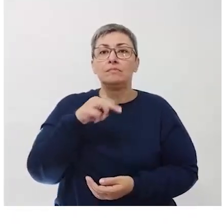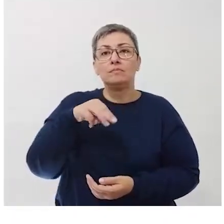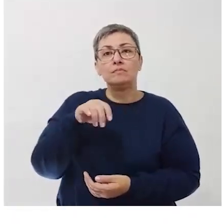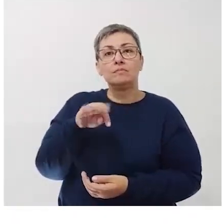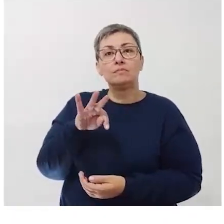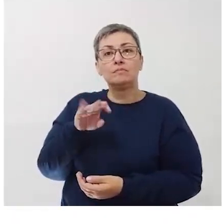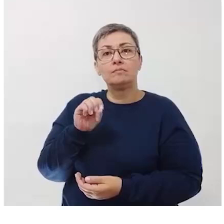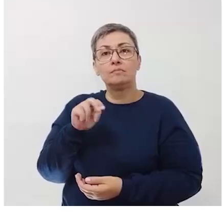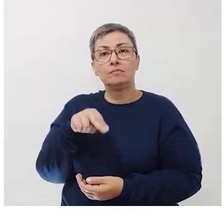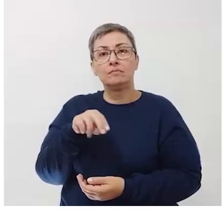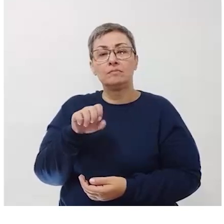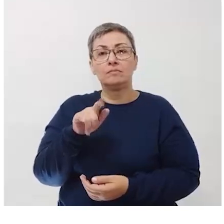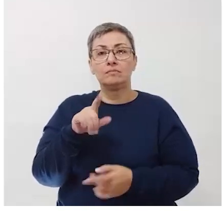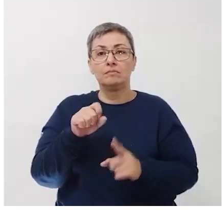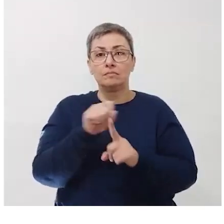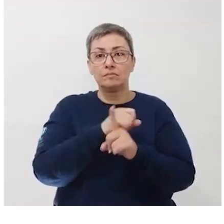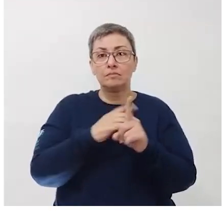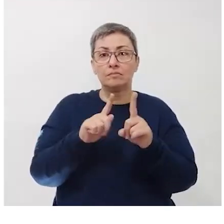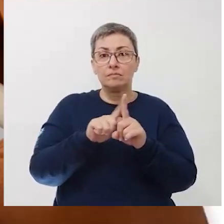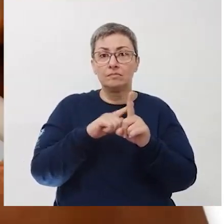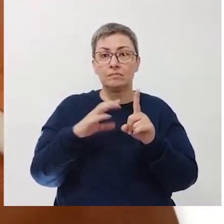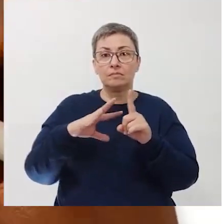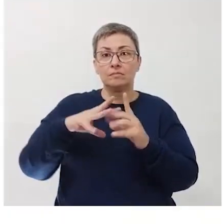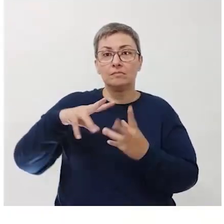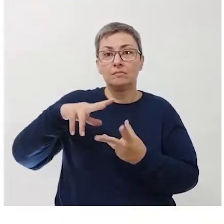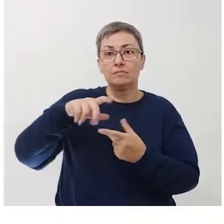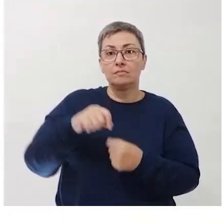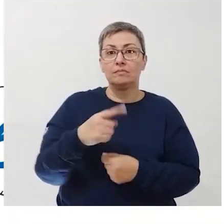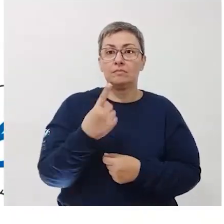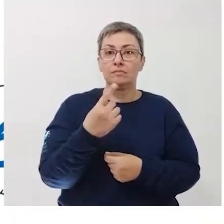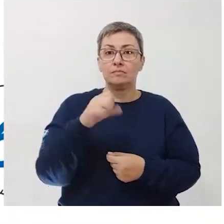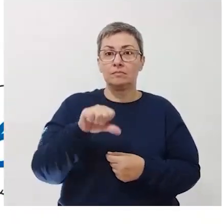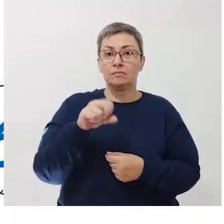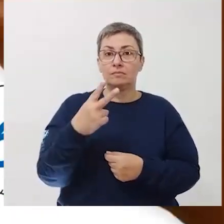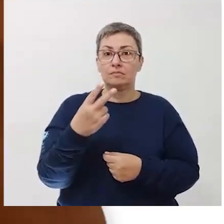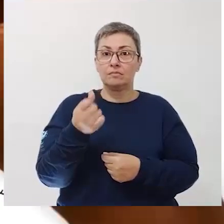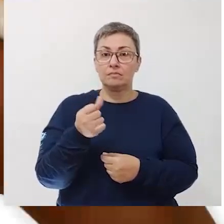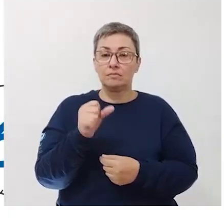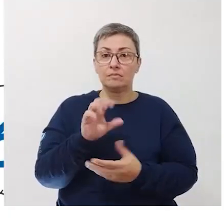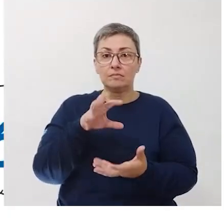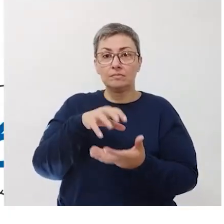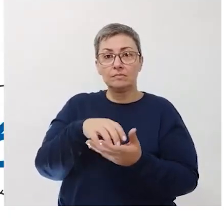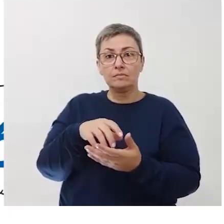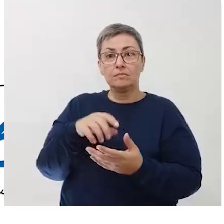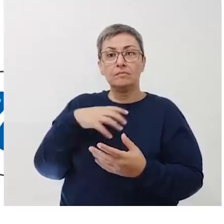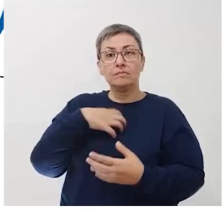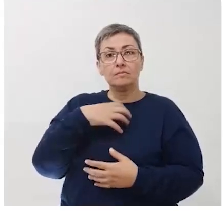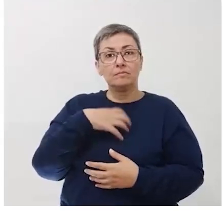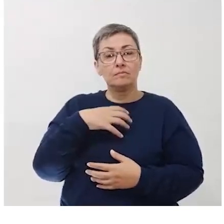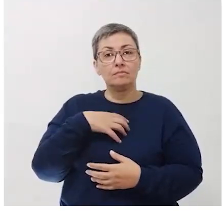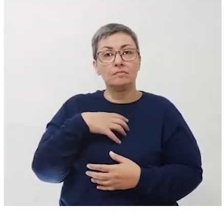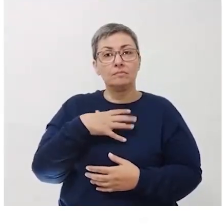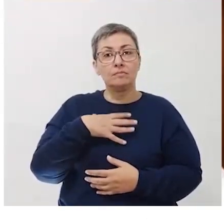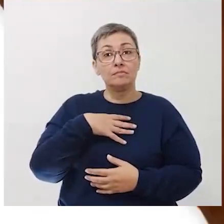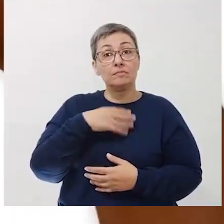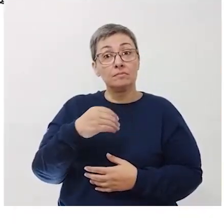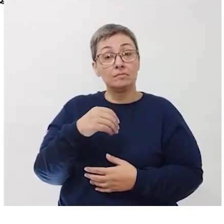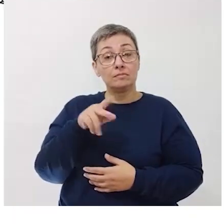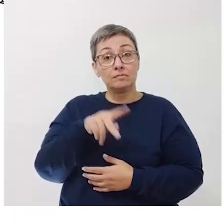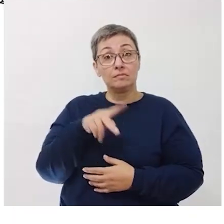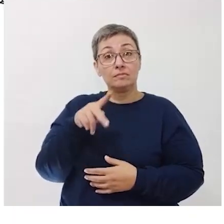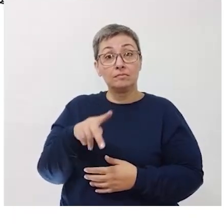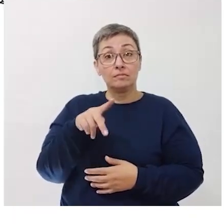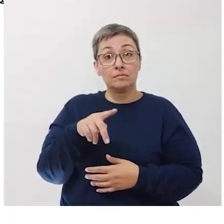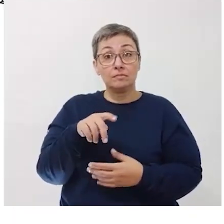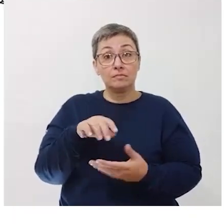Conheça Milton Santos, geógrafo nascido em 1926 no interior da Bahia. Filho de professores, Milton